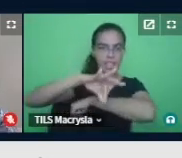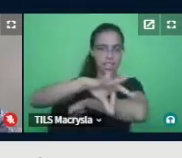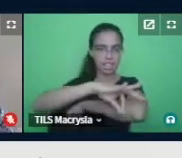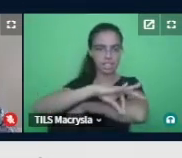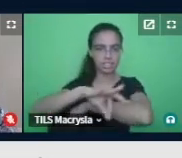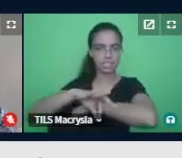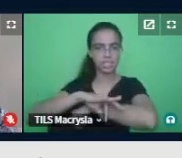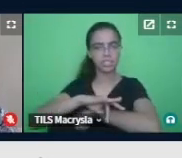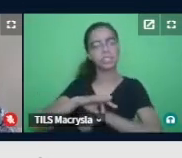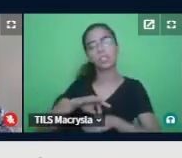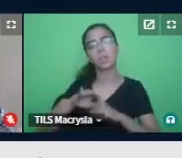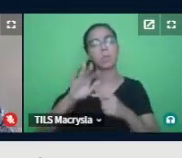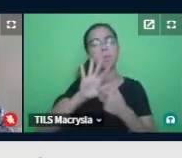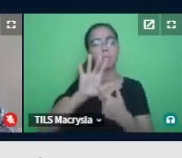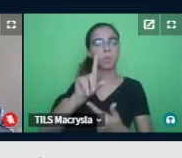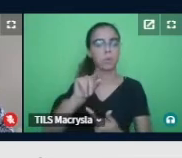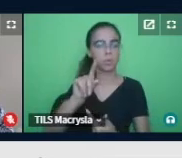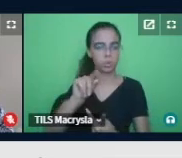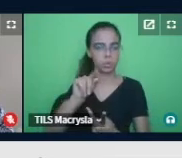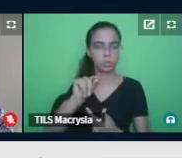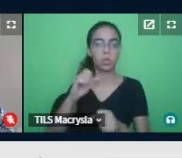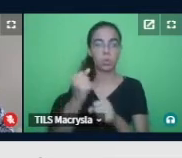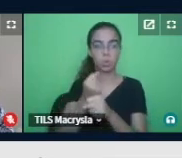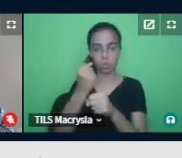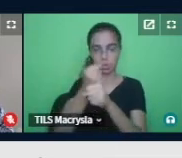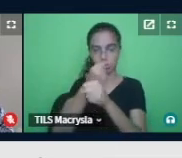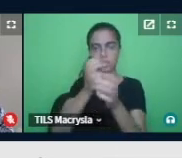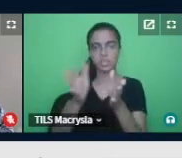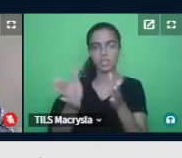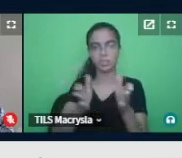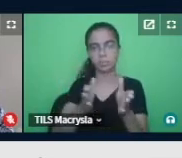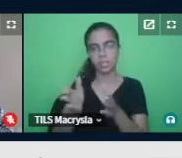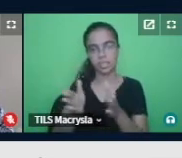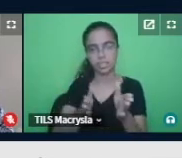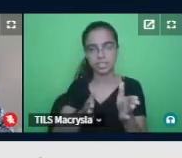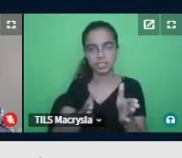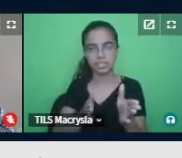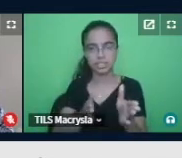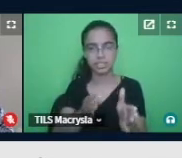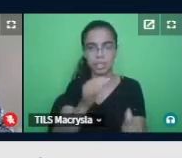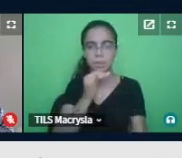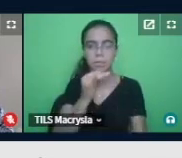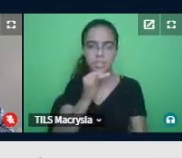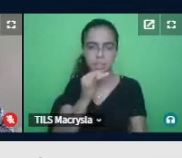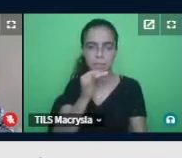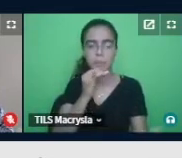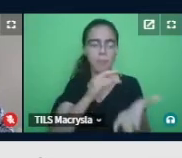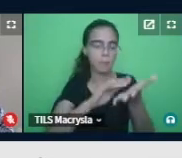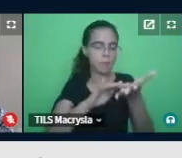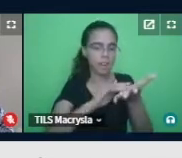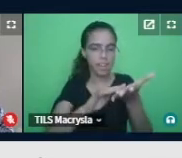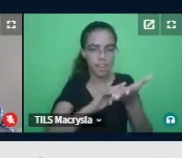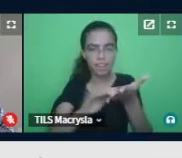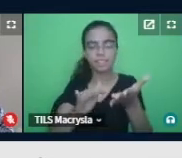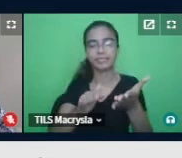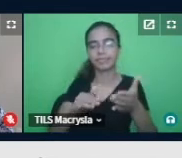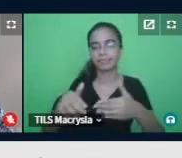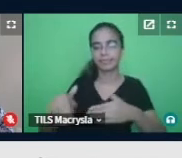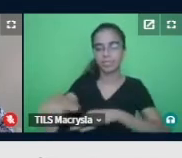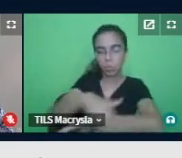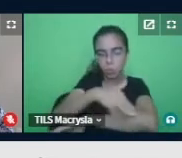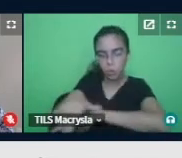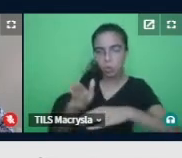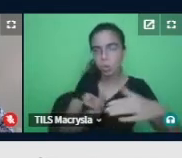com acessibilidade, então, detalhes sutis, como a escrita em braile nos elevadores, as guias nas calçadas para os deficientes